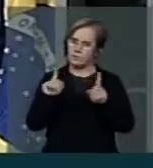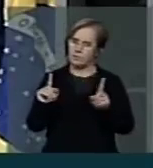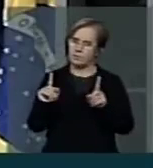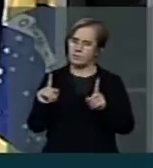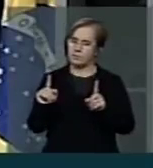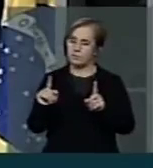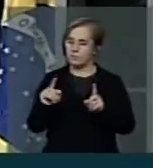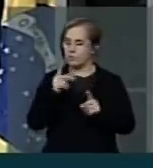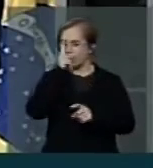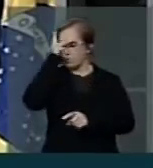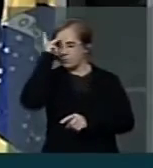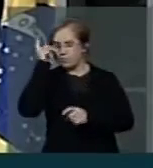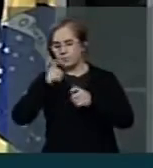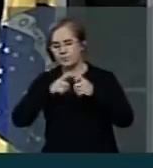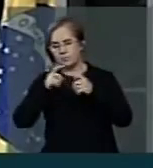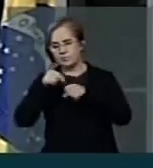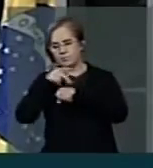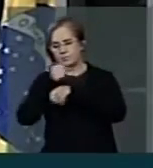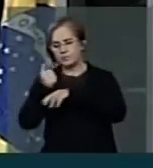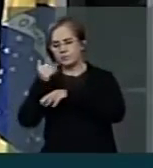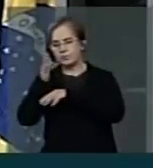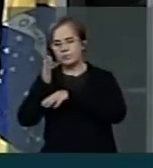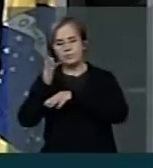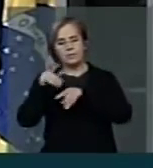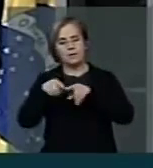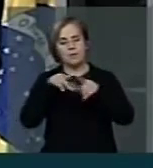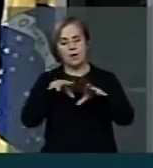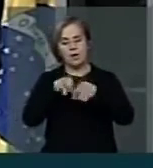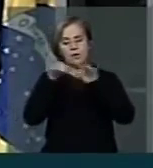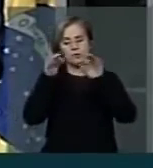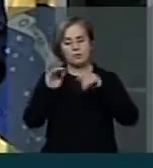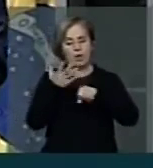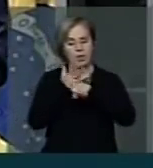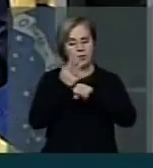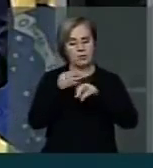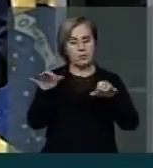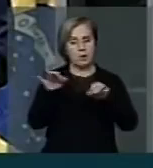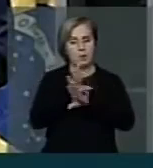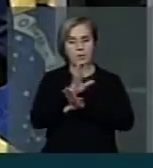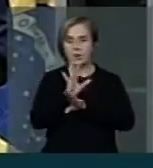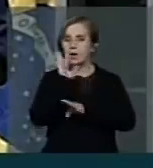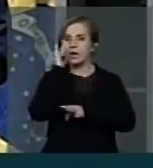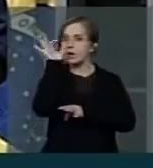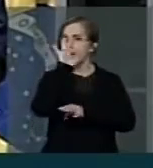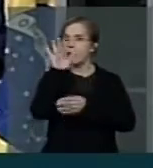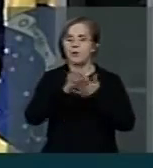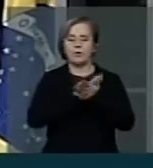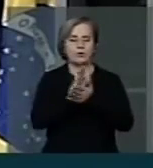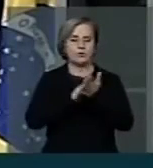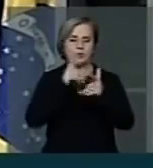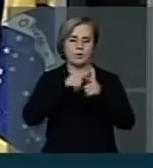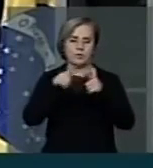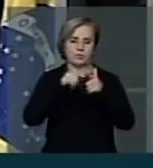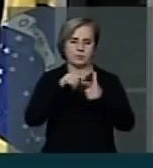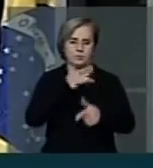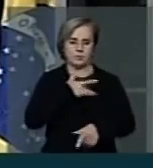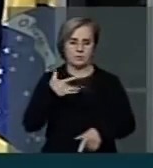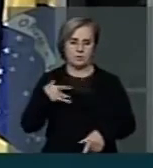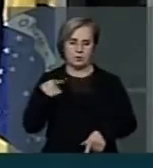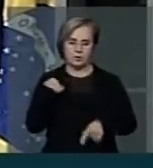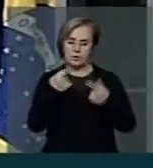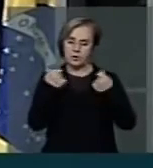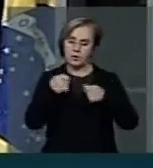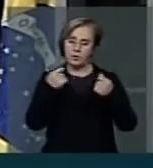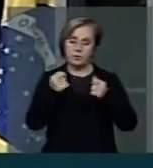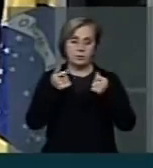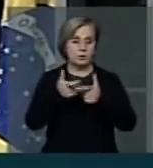sem qualificação não vão resolver os problemas da saúde. Precisamos de quantidade.